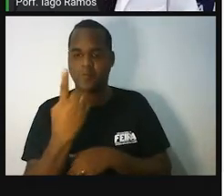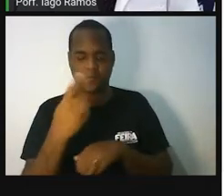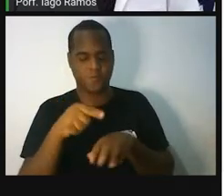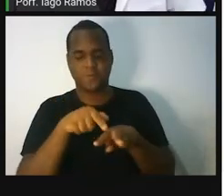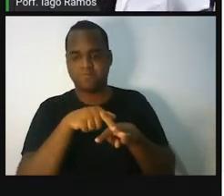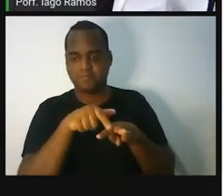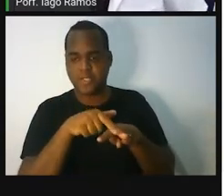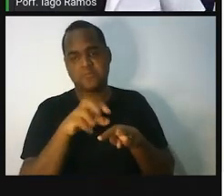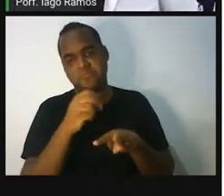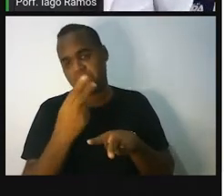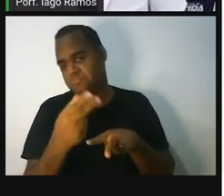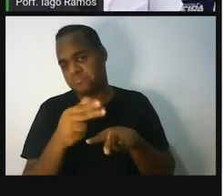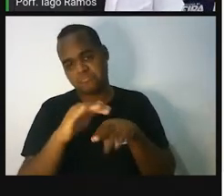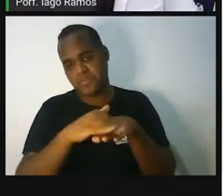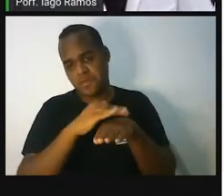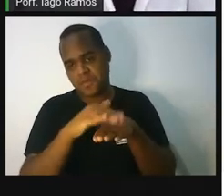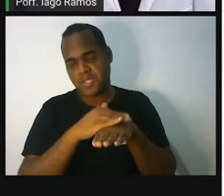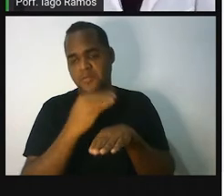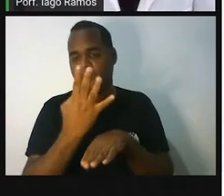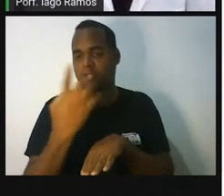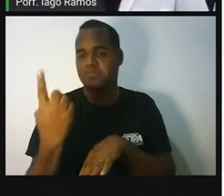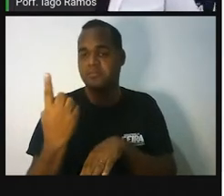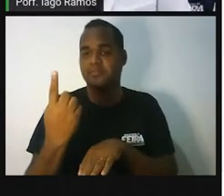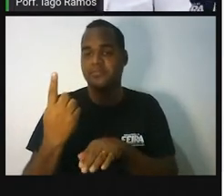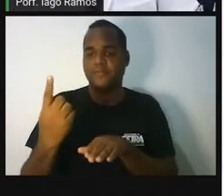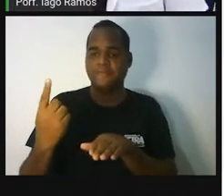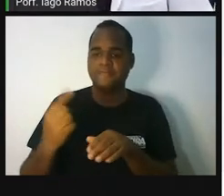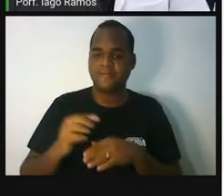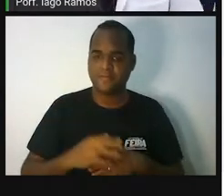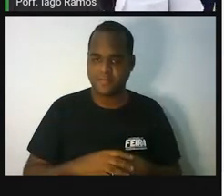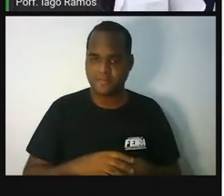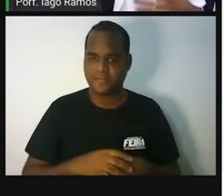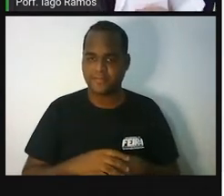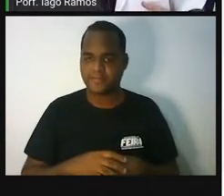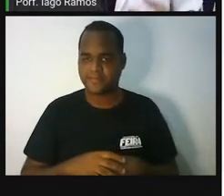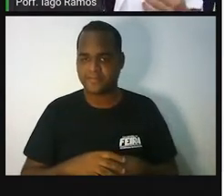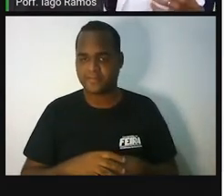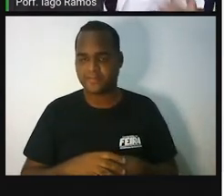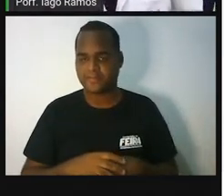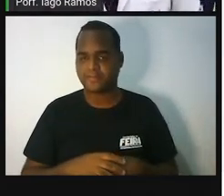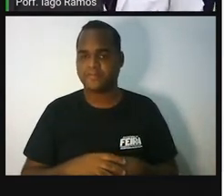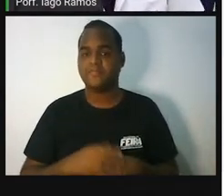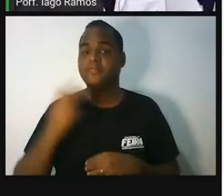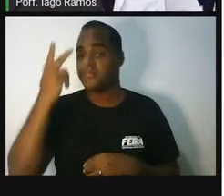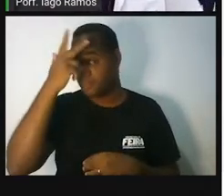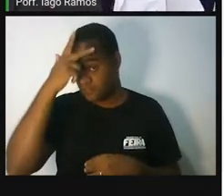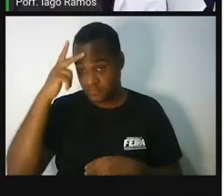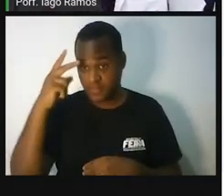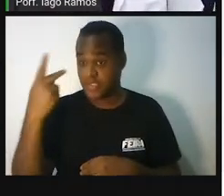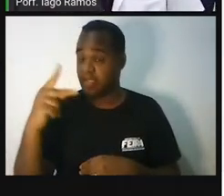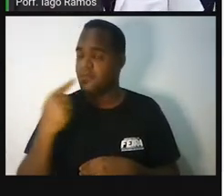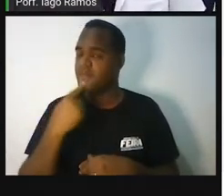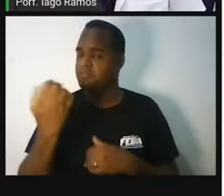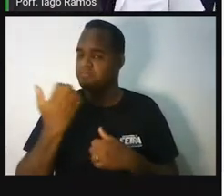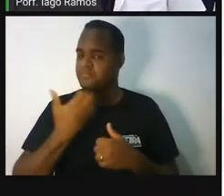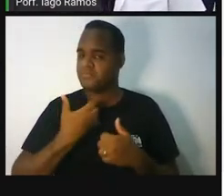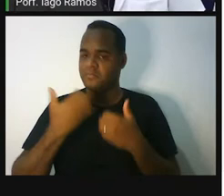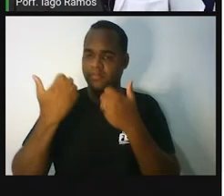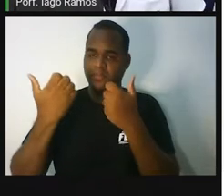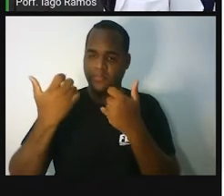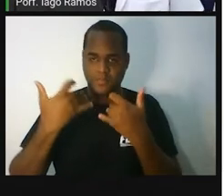certo? Só que quando você vai fazer essa brincadeira com alguém, essa pessoa não pode te dizer o número do calçado, tá?